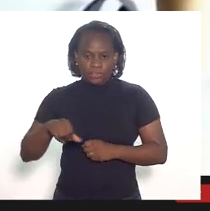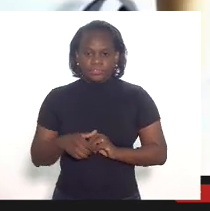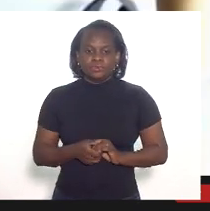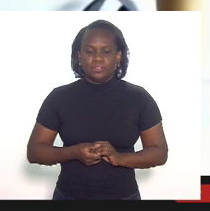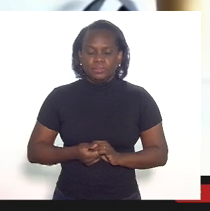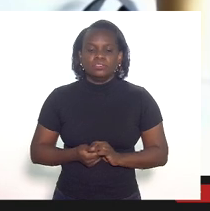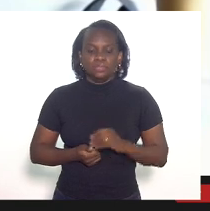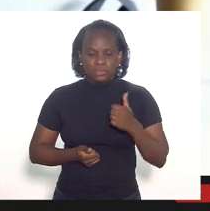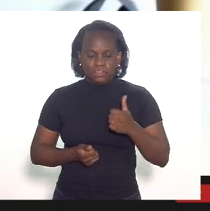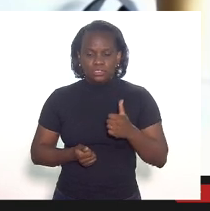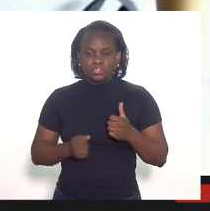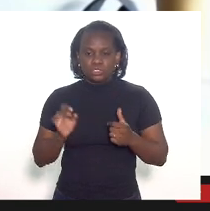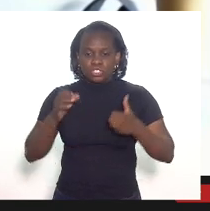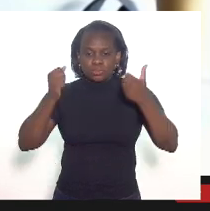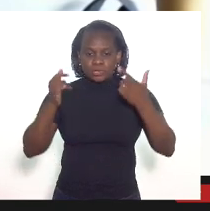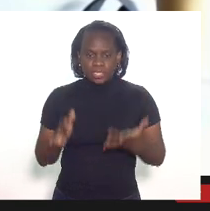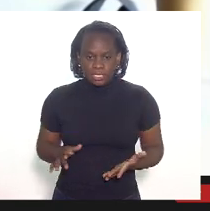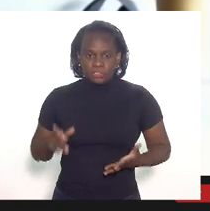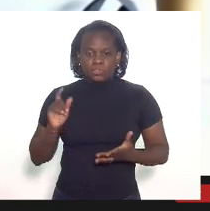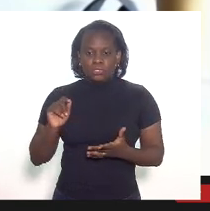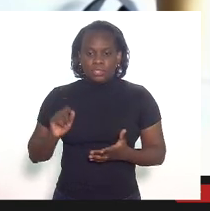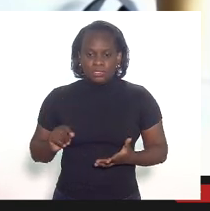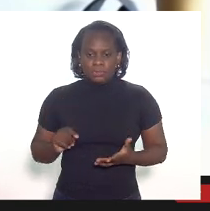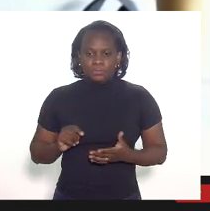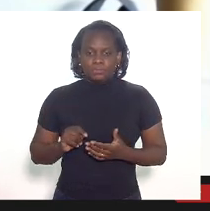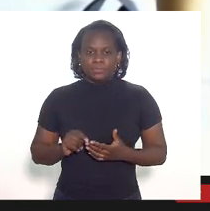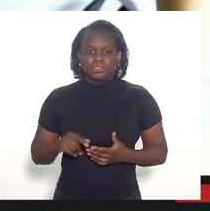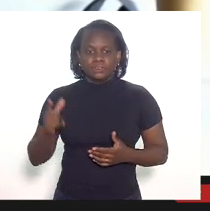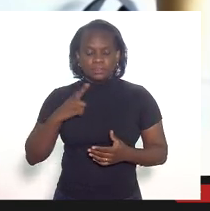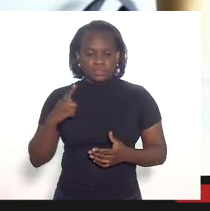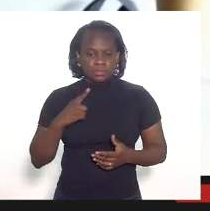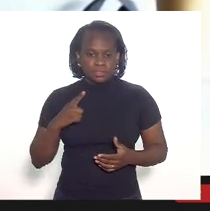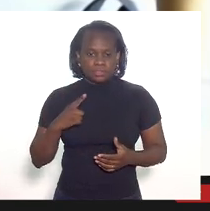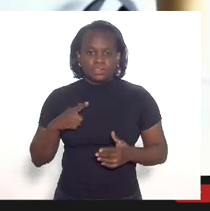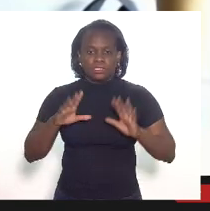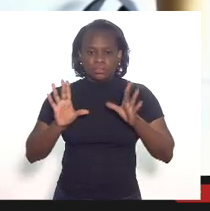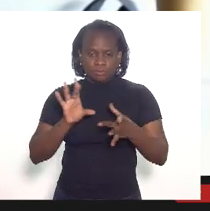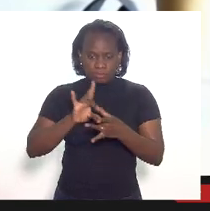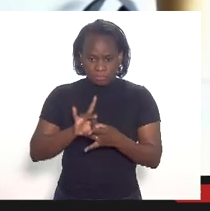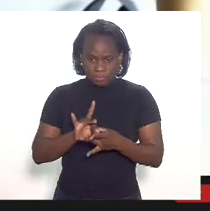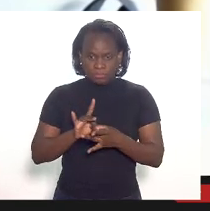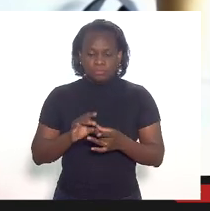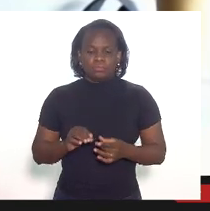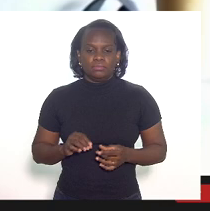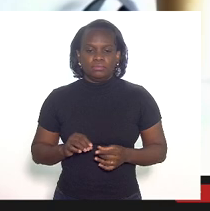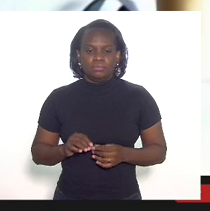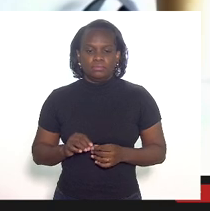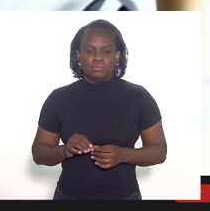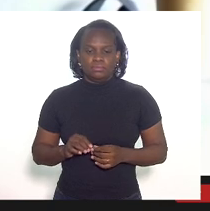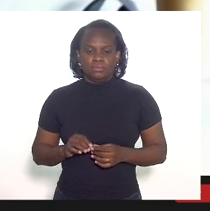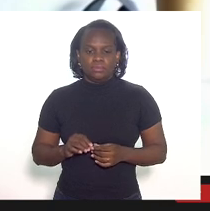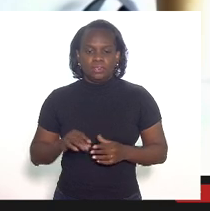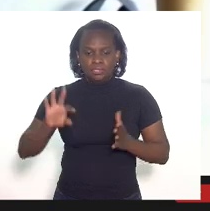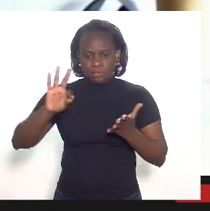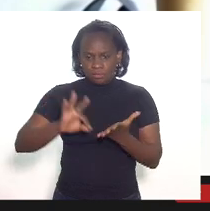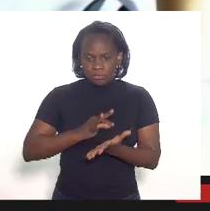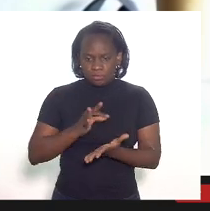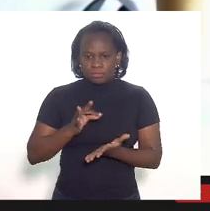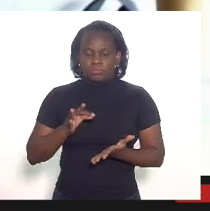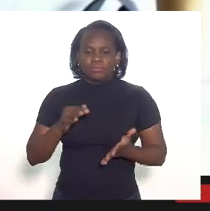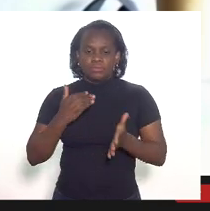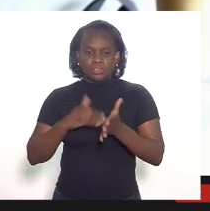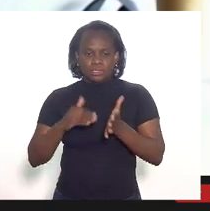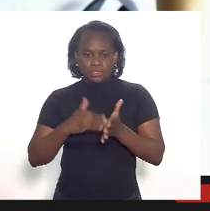Só para lhe explicar que existe um convênio assinado pela